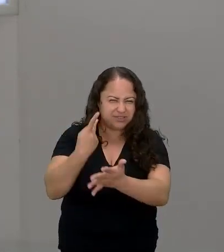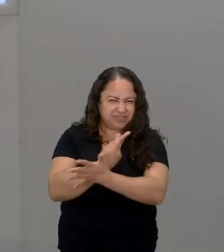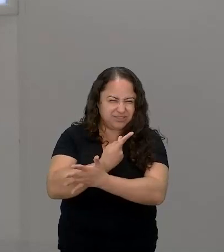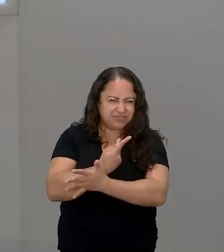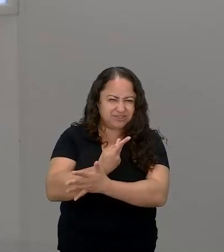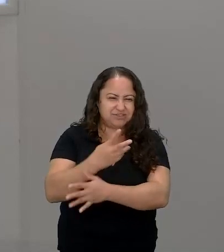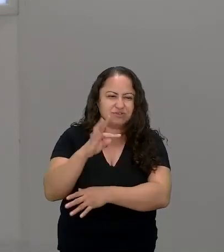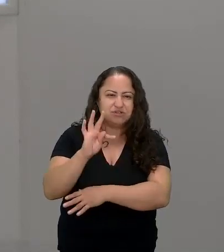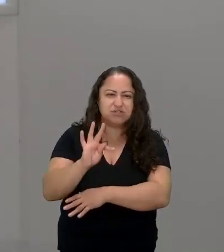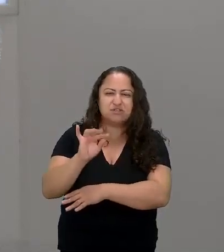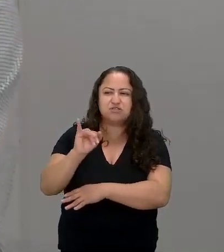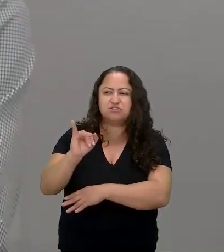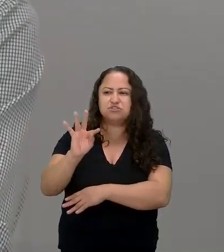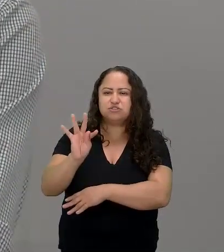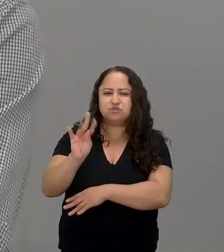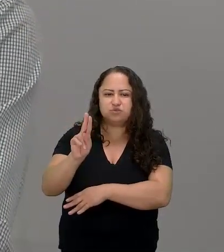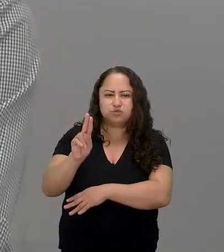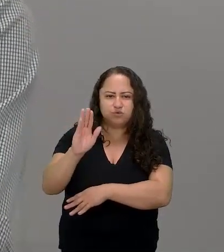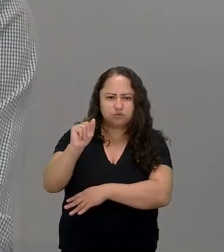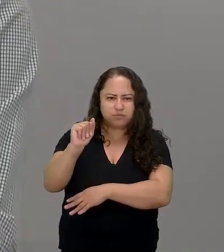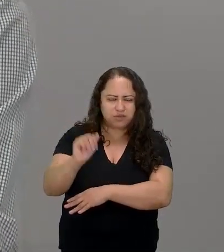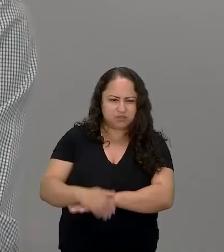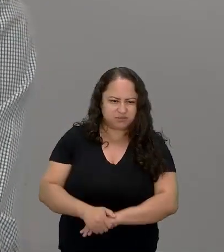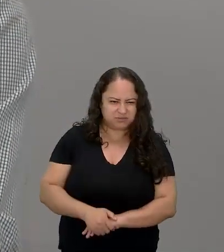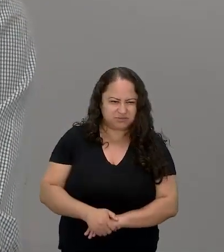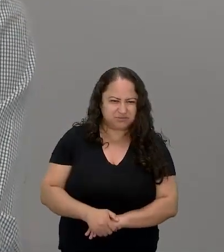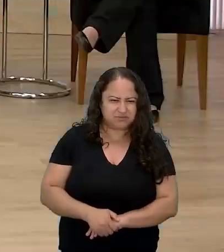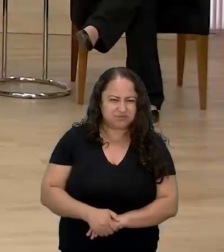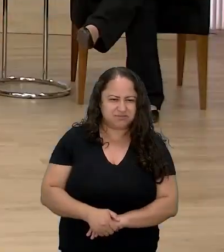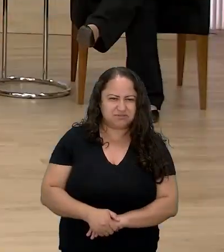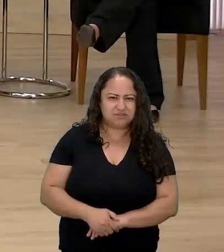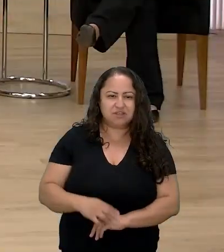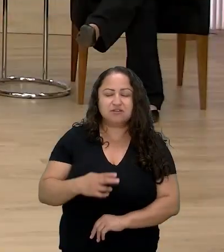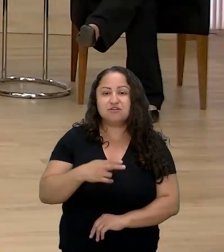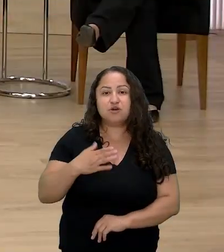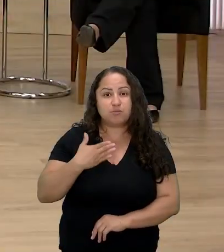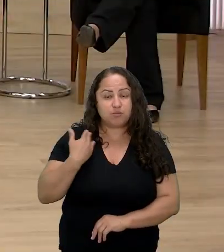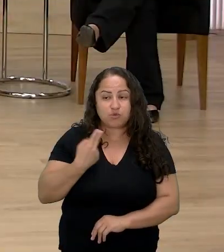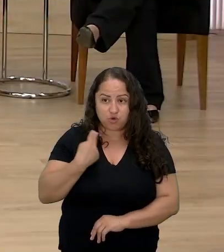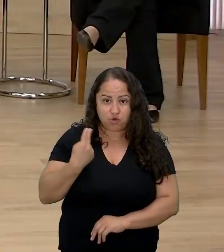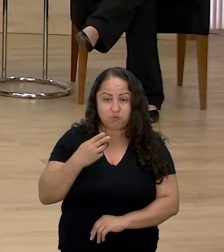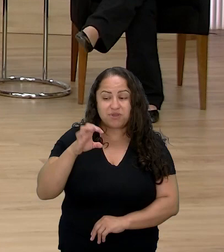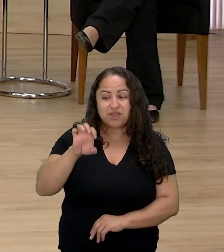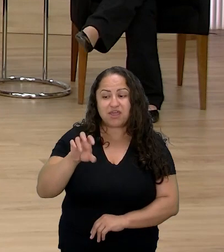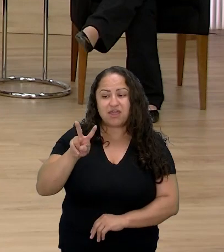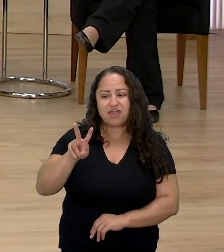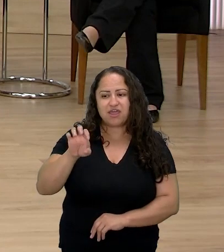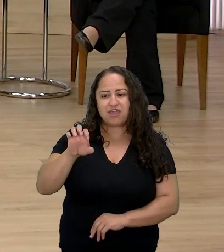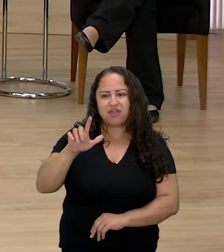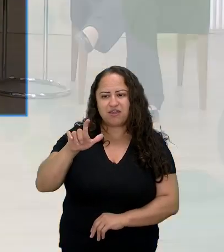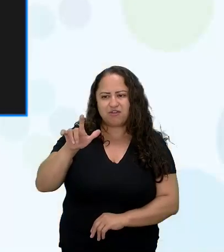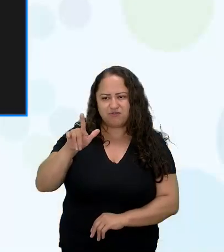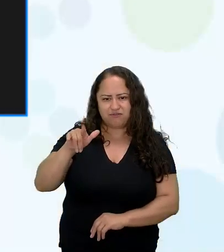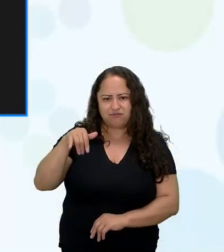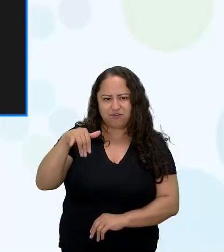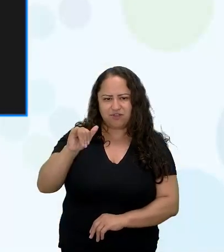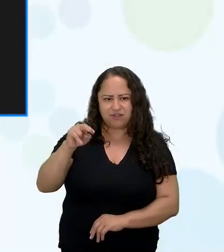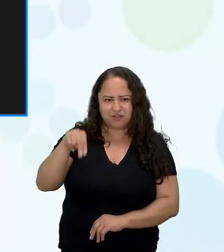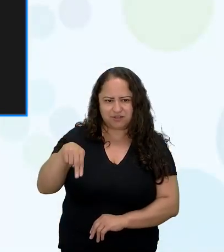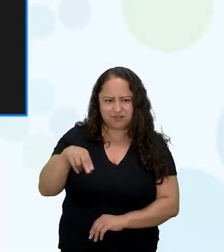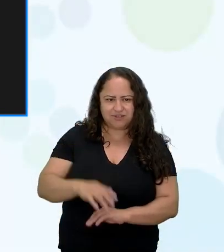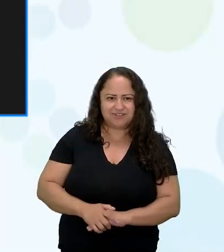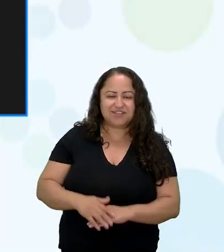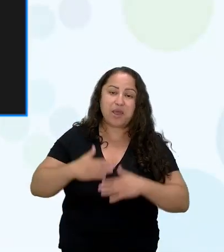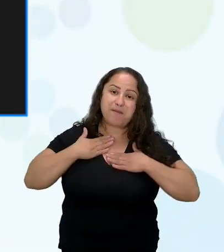Tituba tá sou eu a Evelyn olá gente que prazer aqui estar com vocês